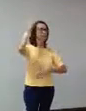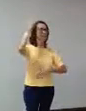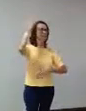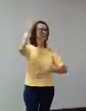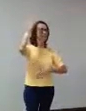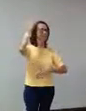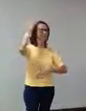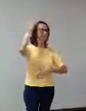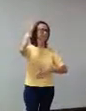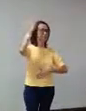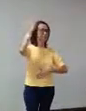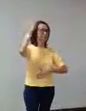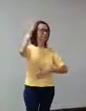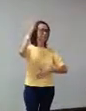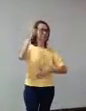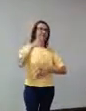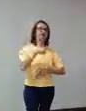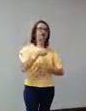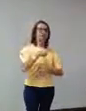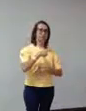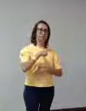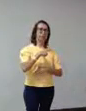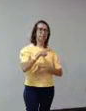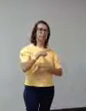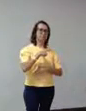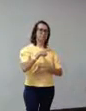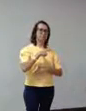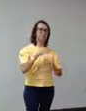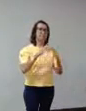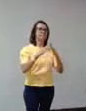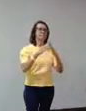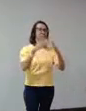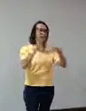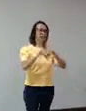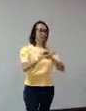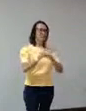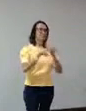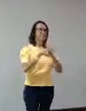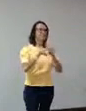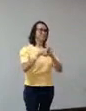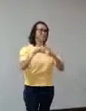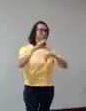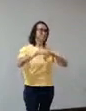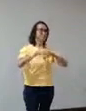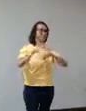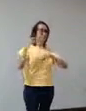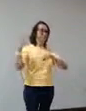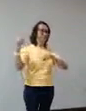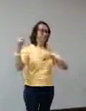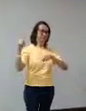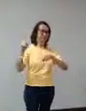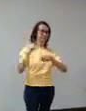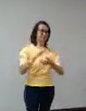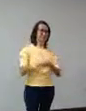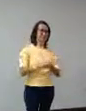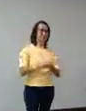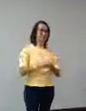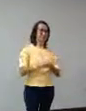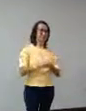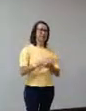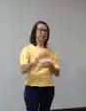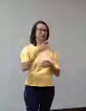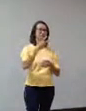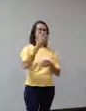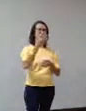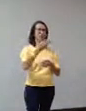obra que eu tenho em casa é dele hoje. É muito, bem, não sei, não me lembro agora, dois por três e meio,